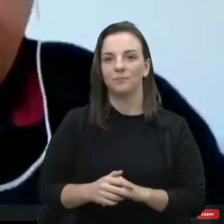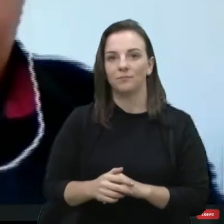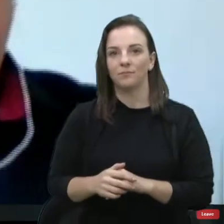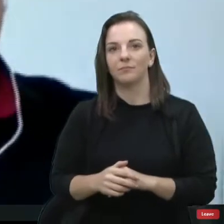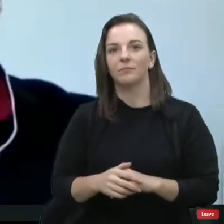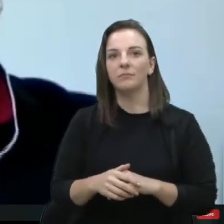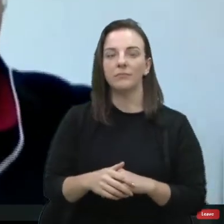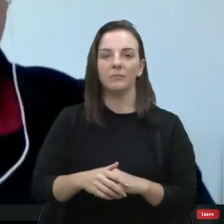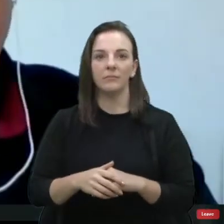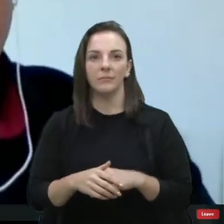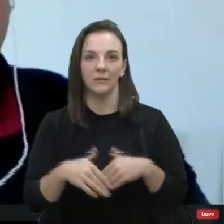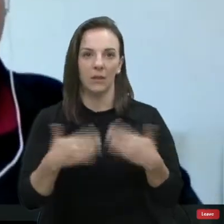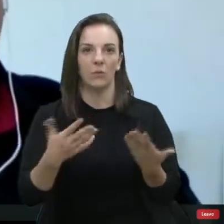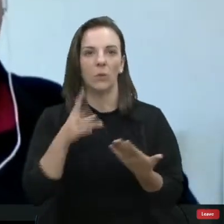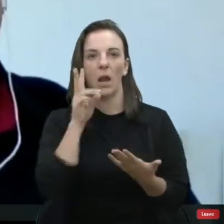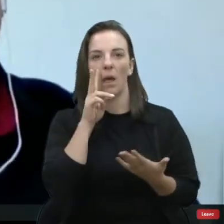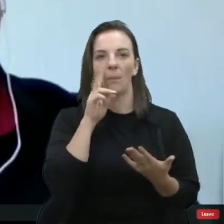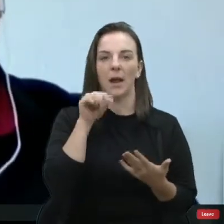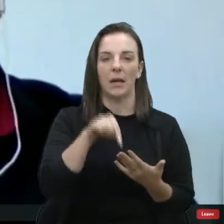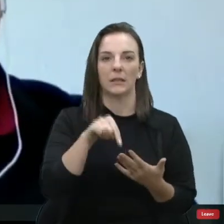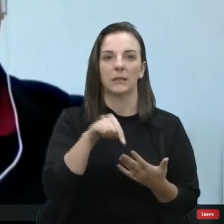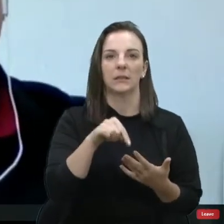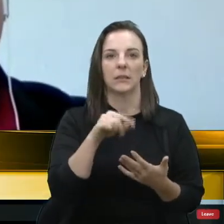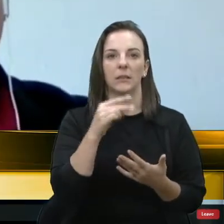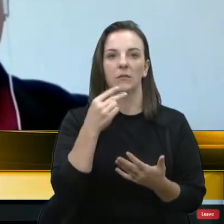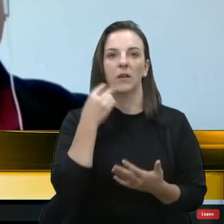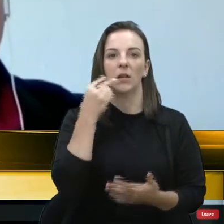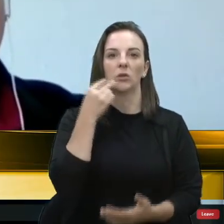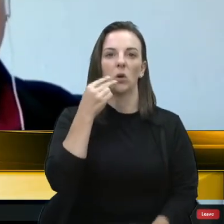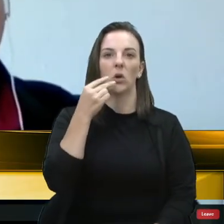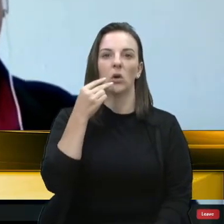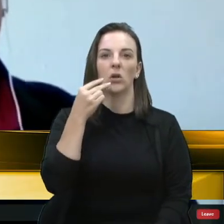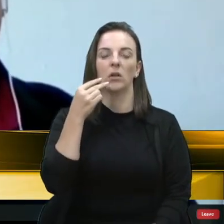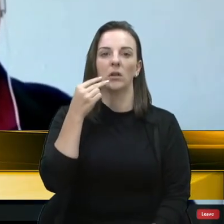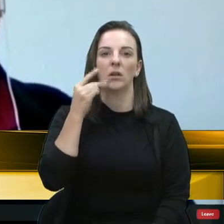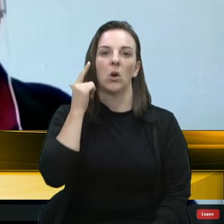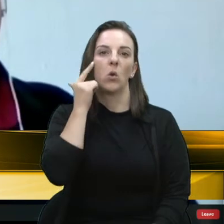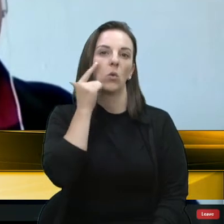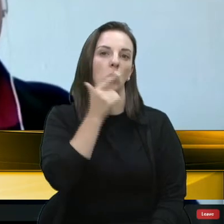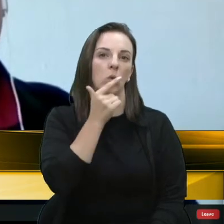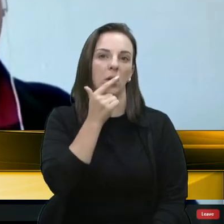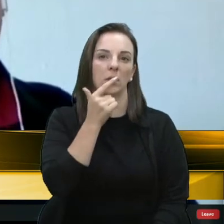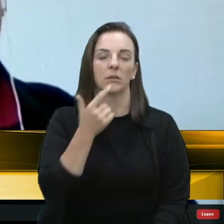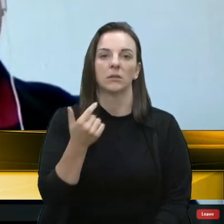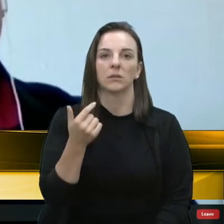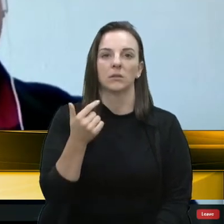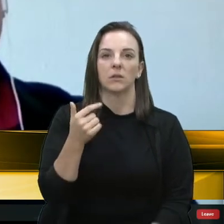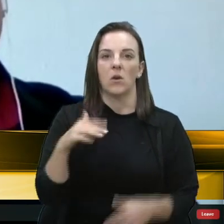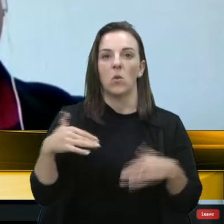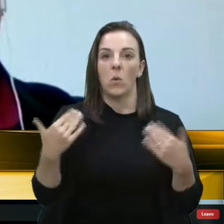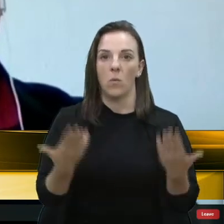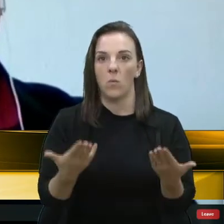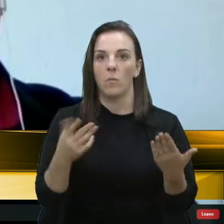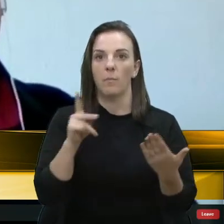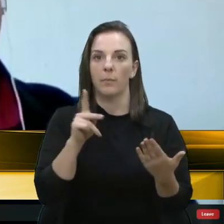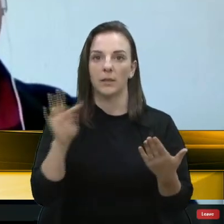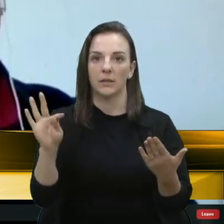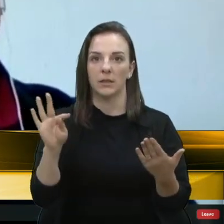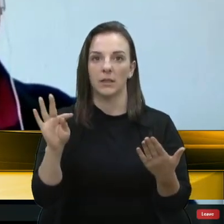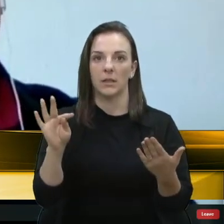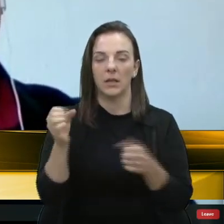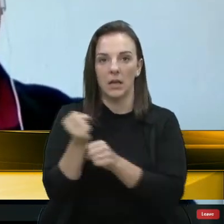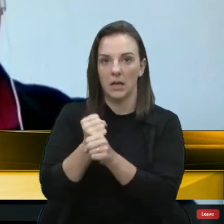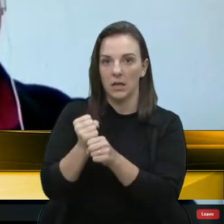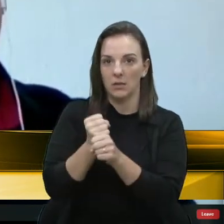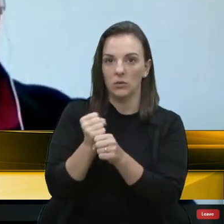lembrar aqui que o vereador Lucas, que quando o PT, nos anos que roubava,